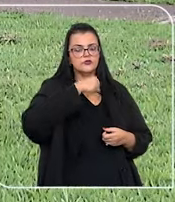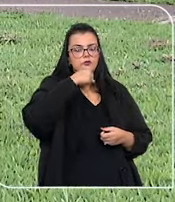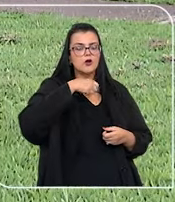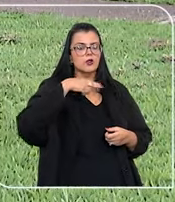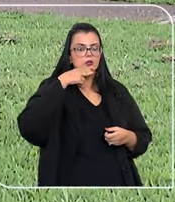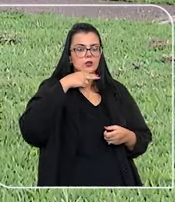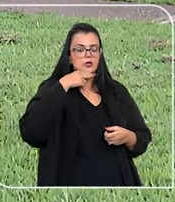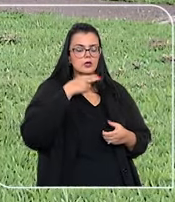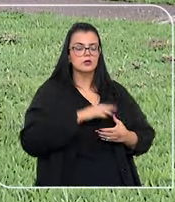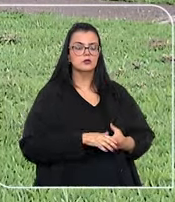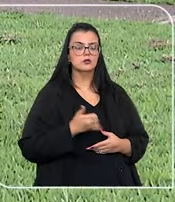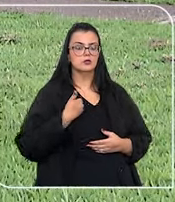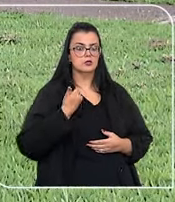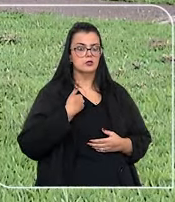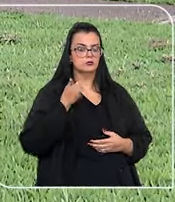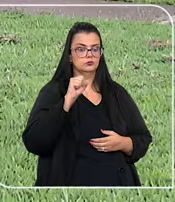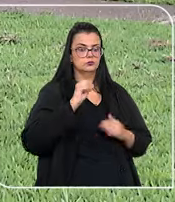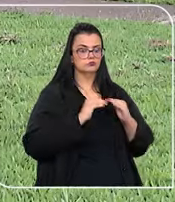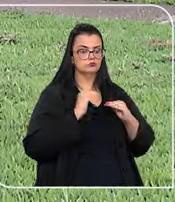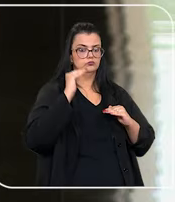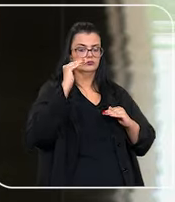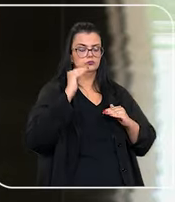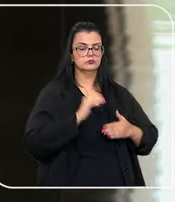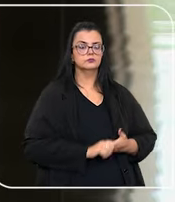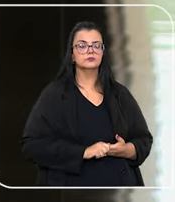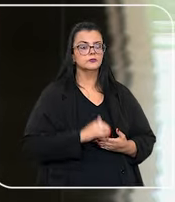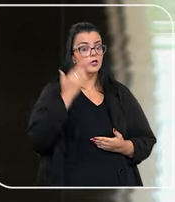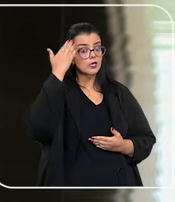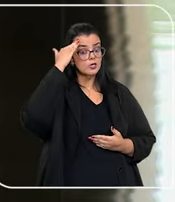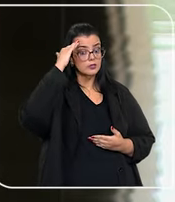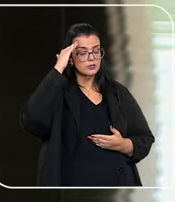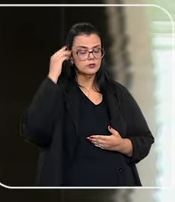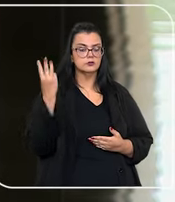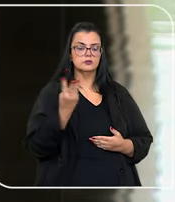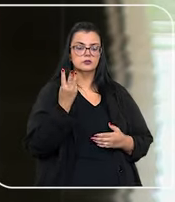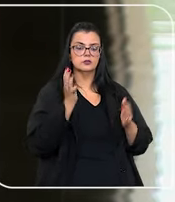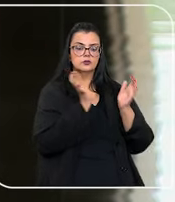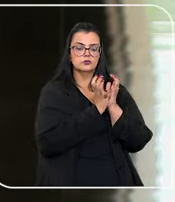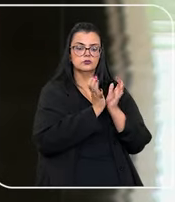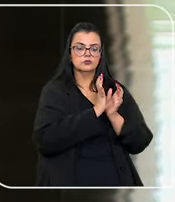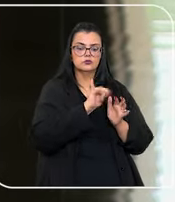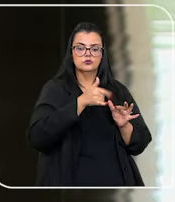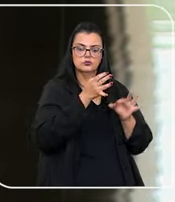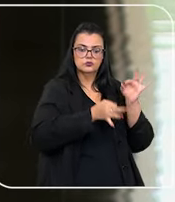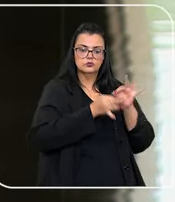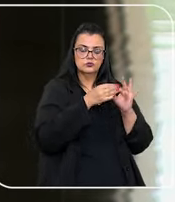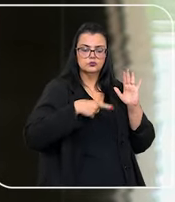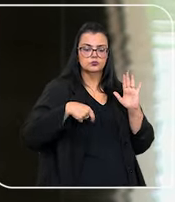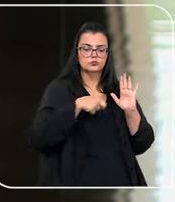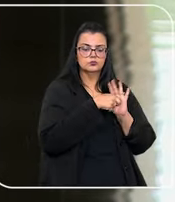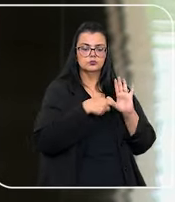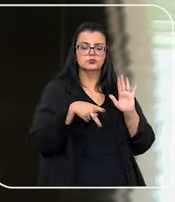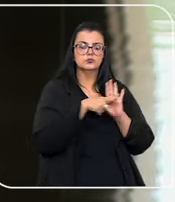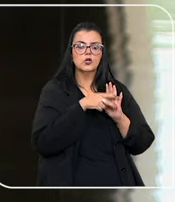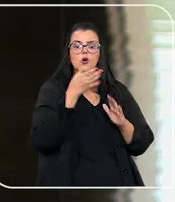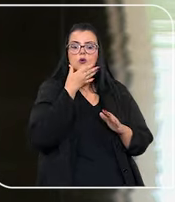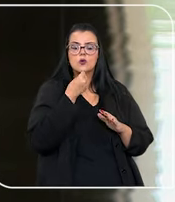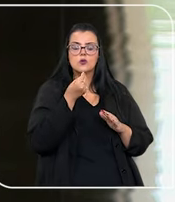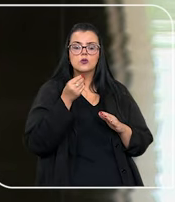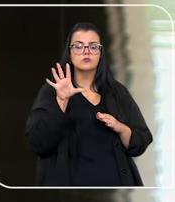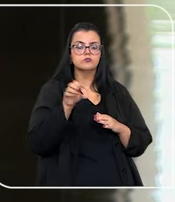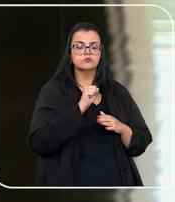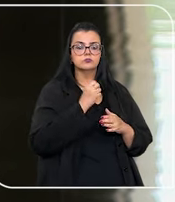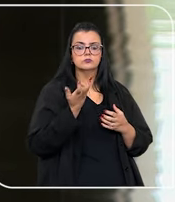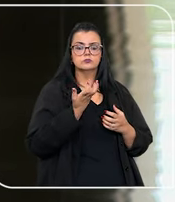entre avós e netos com mais de 18 anos. O entendimento da terceira turma ocorreu no julgamento de uma ação ajuizada por um homem que